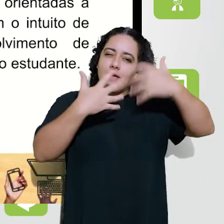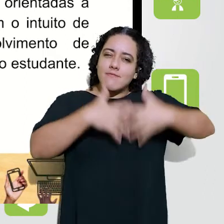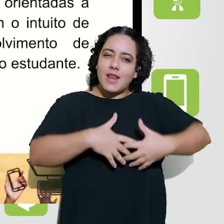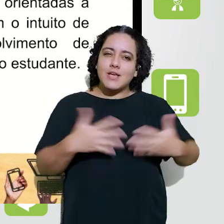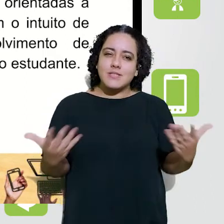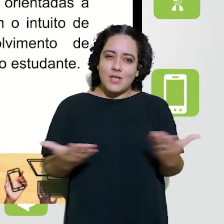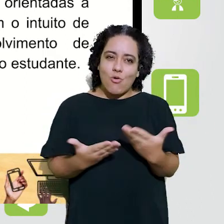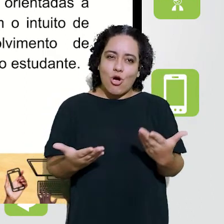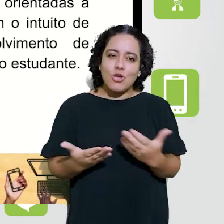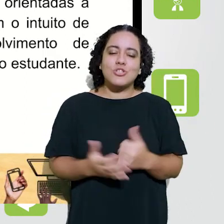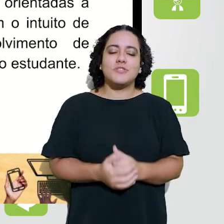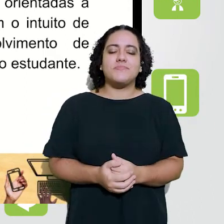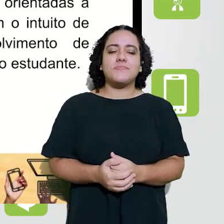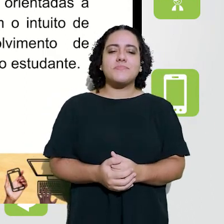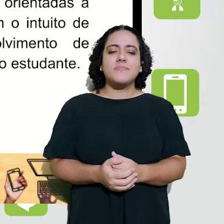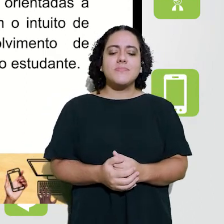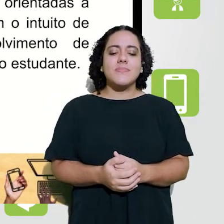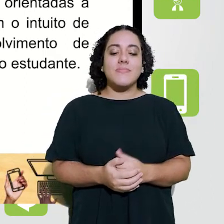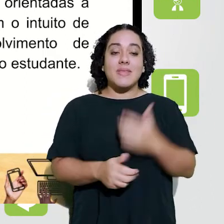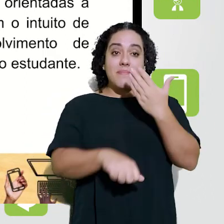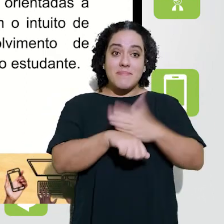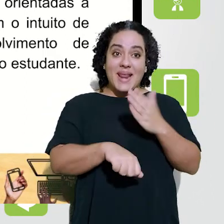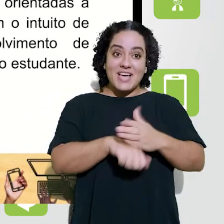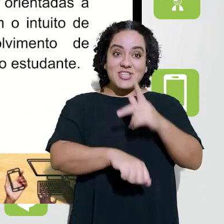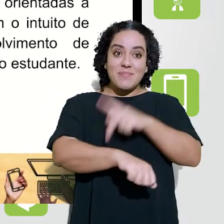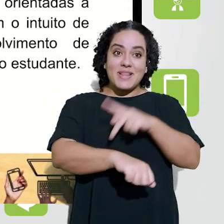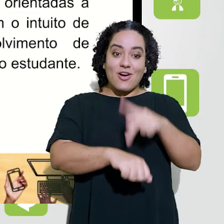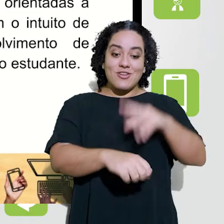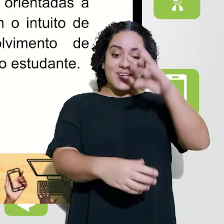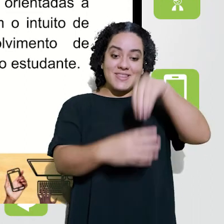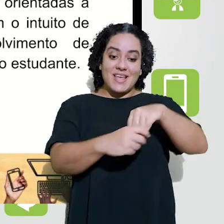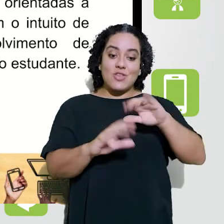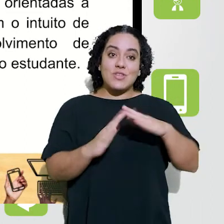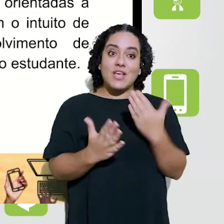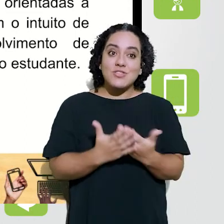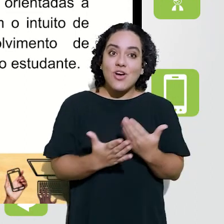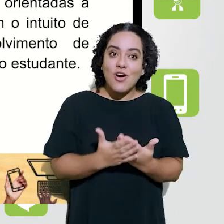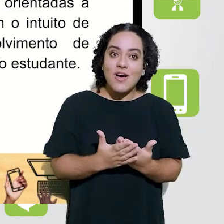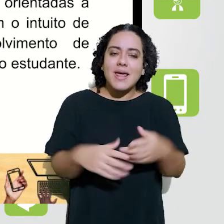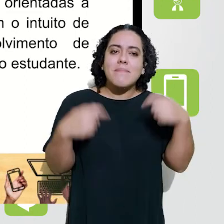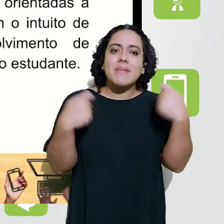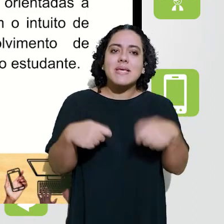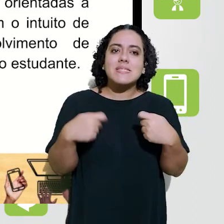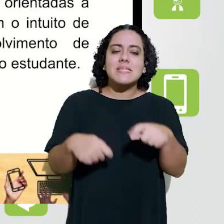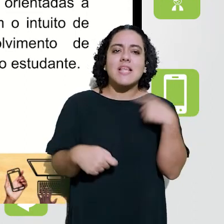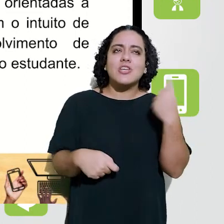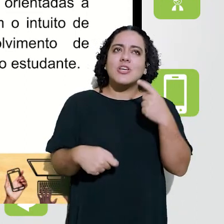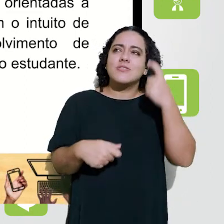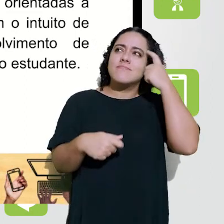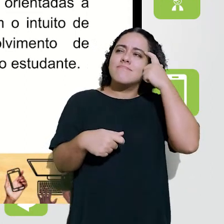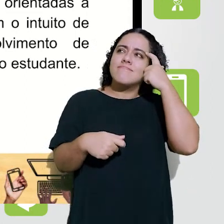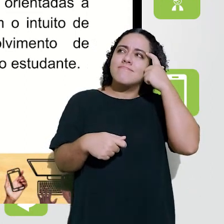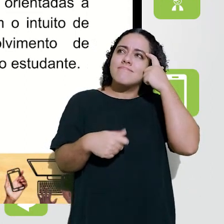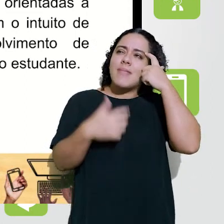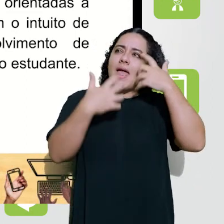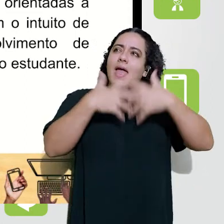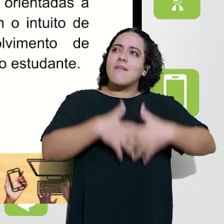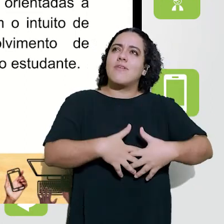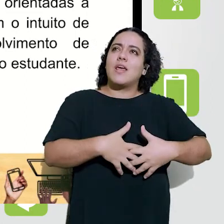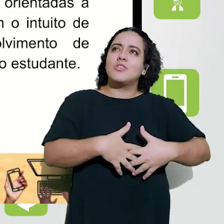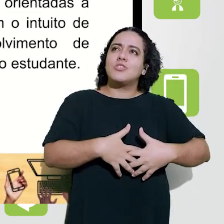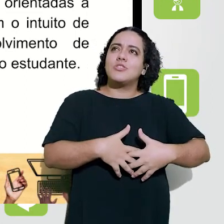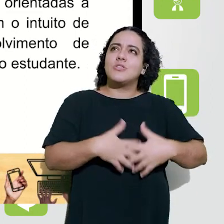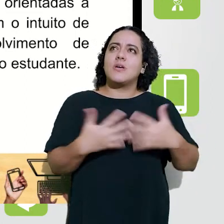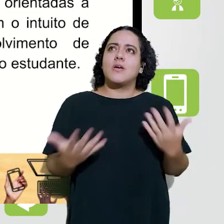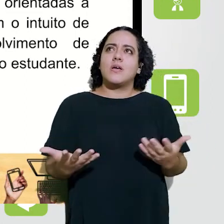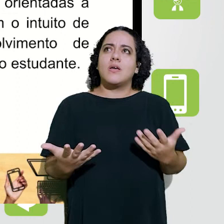fechar um pouco dessa reflexão que eu trago para vocês hoje, a prática pedagógica na escola, ela requer que a